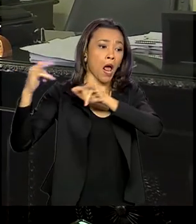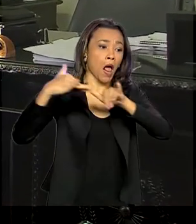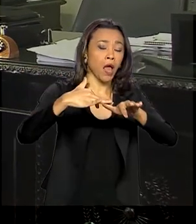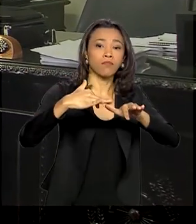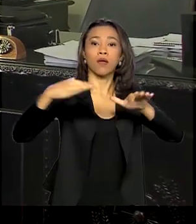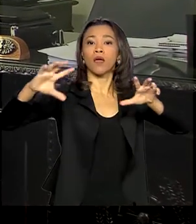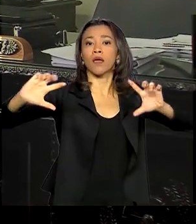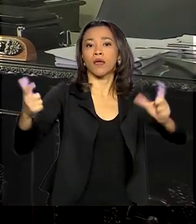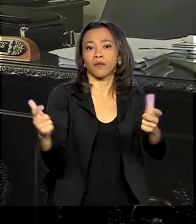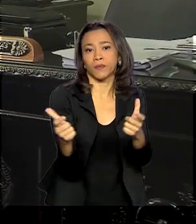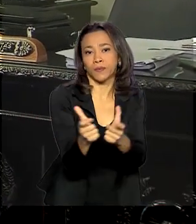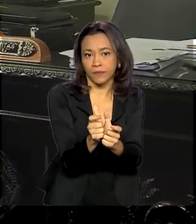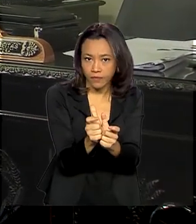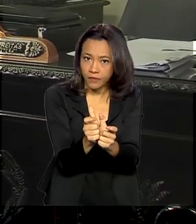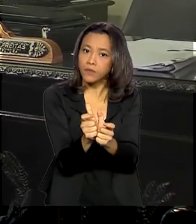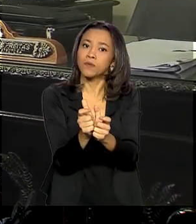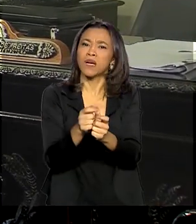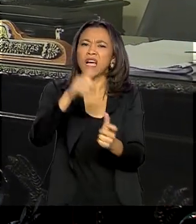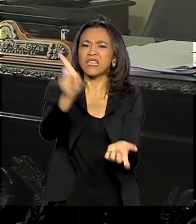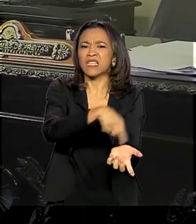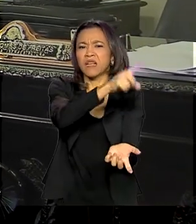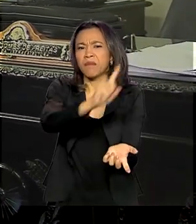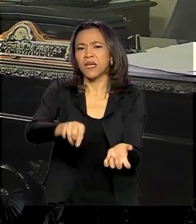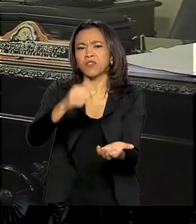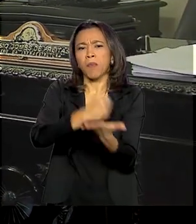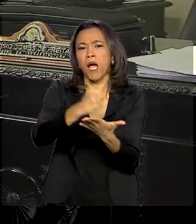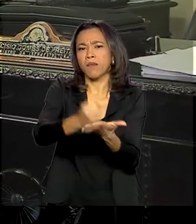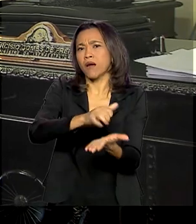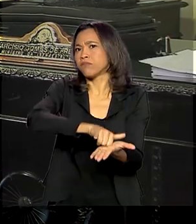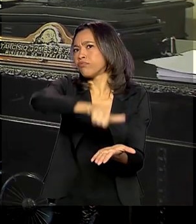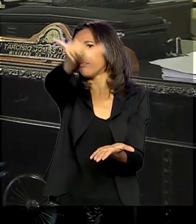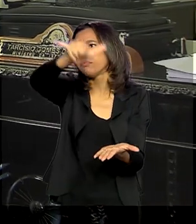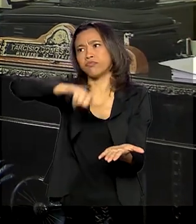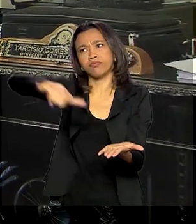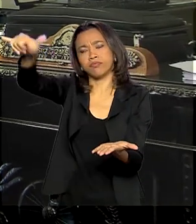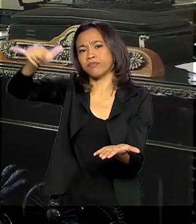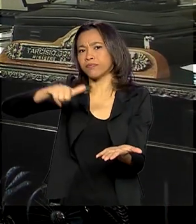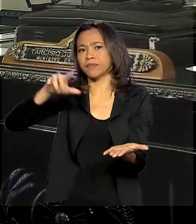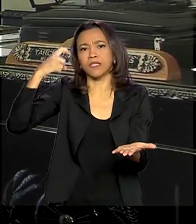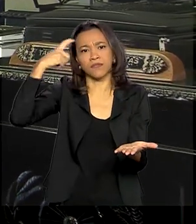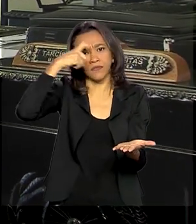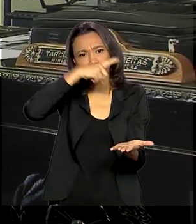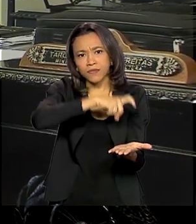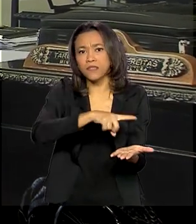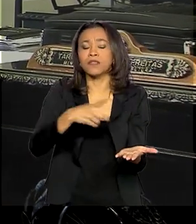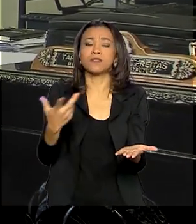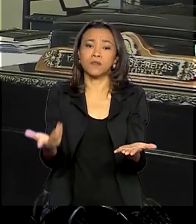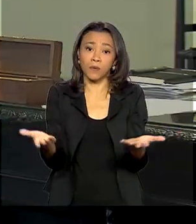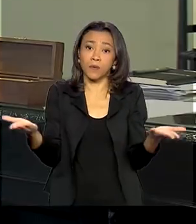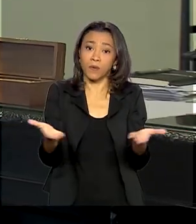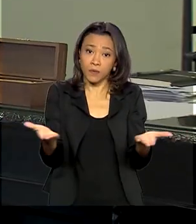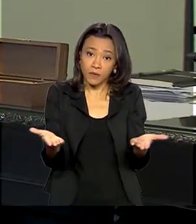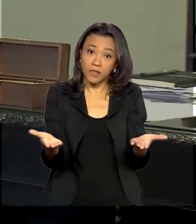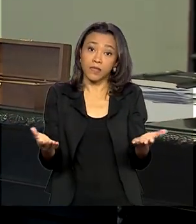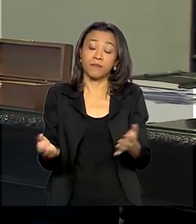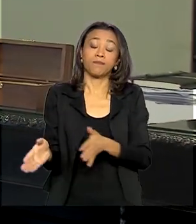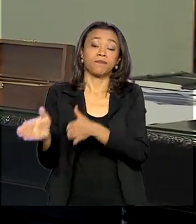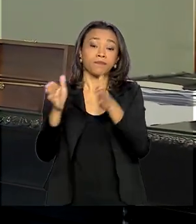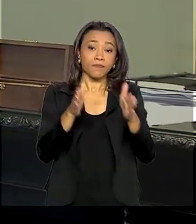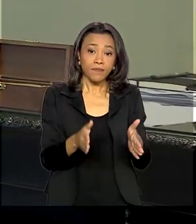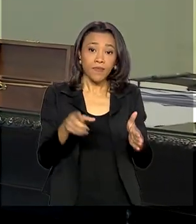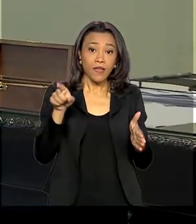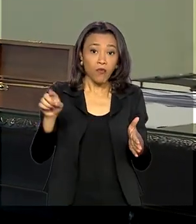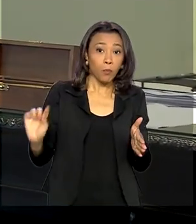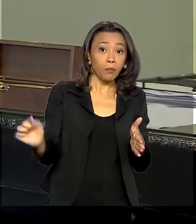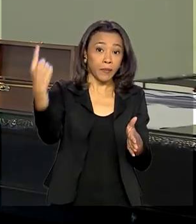nós temos mais de 80% dos cancelamentos, uma dificuldade enorme de manter uma malha mínima operando hoje. Foi o primeiro